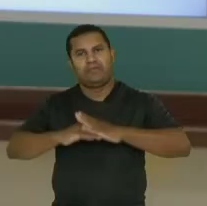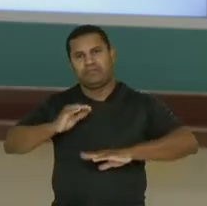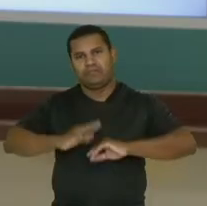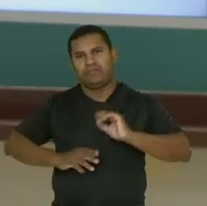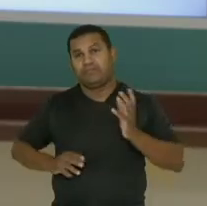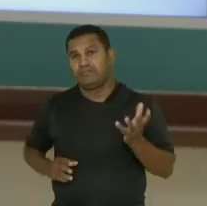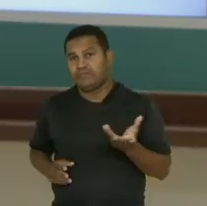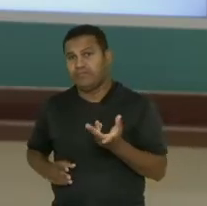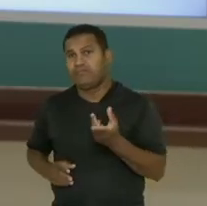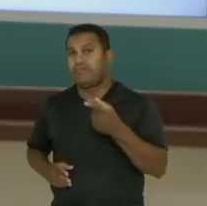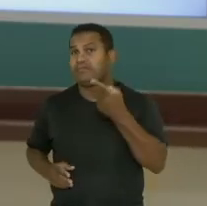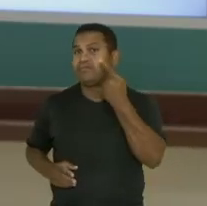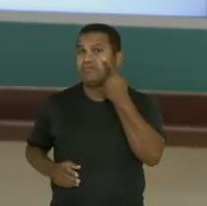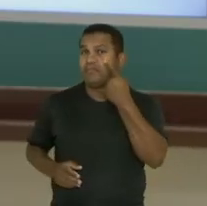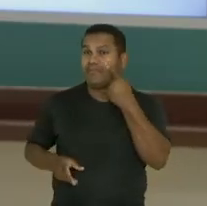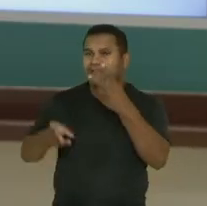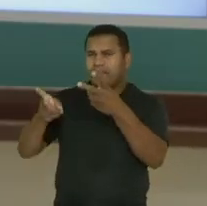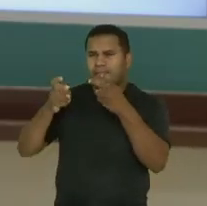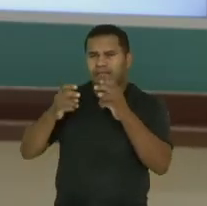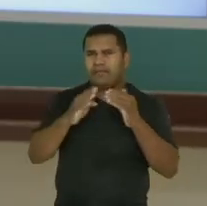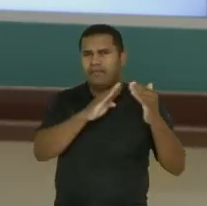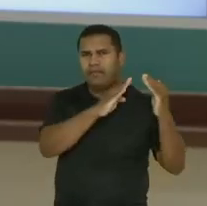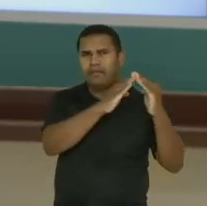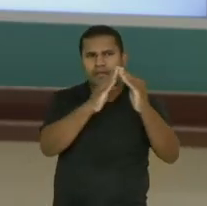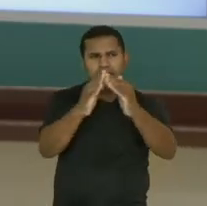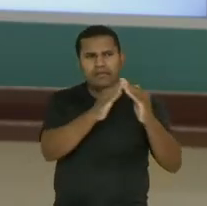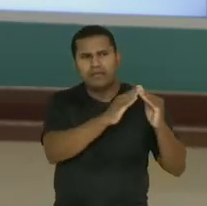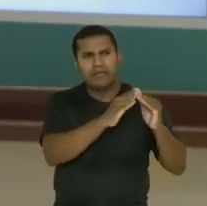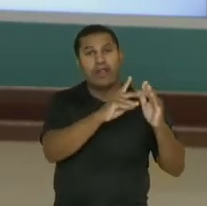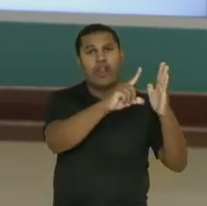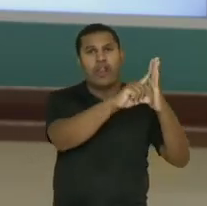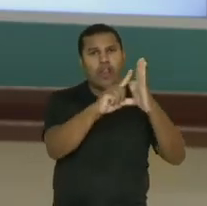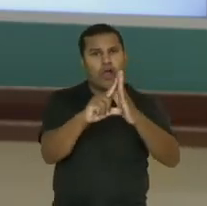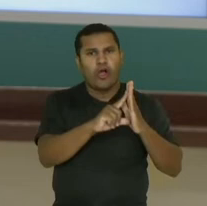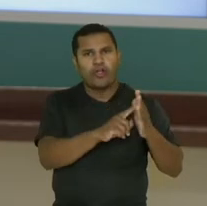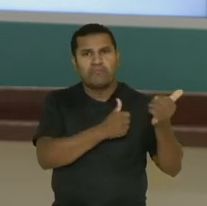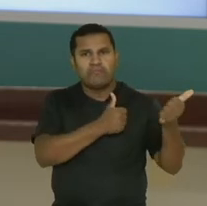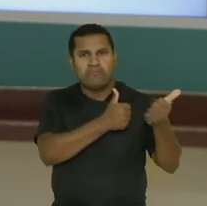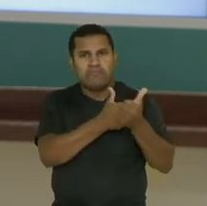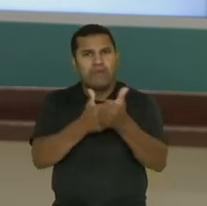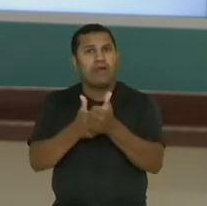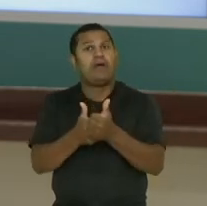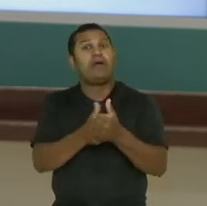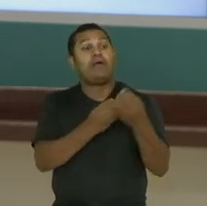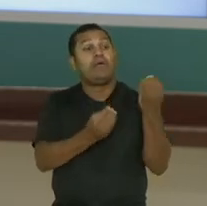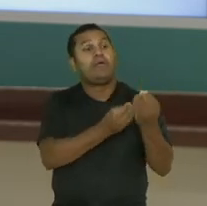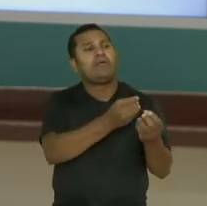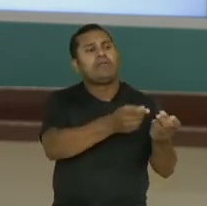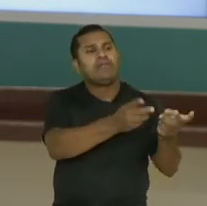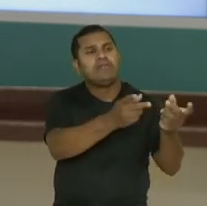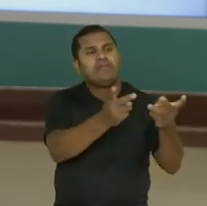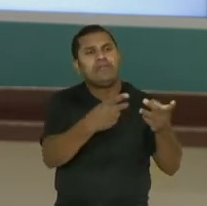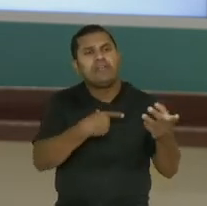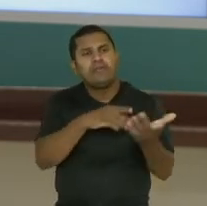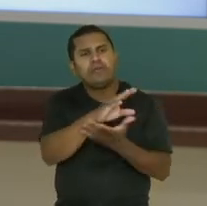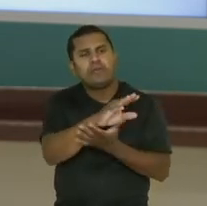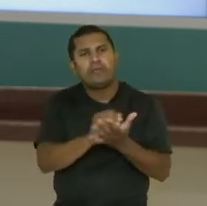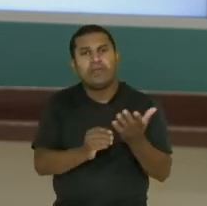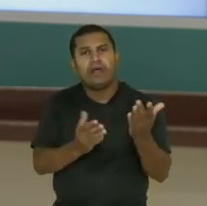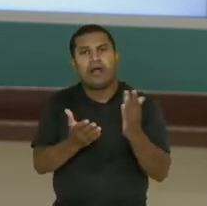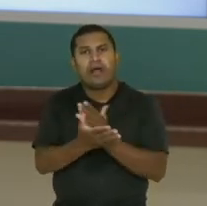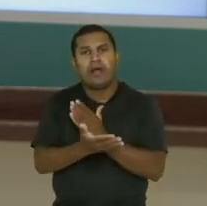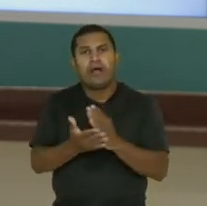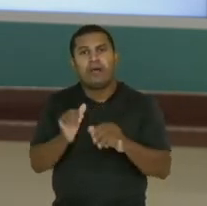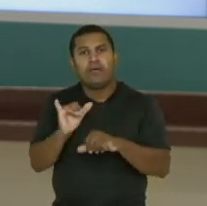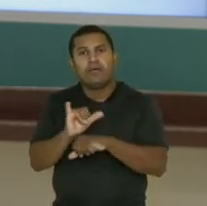estratégias dos concorrentes e daí você vai estar analisando os pontos fortes e fracos, ok? Para ver o que você deseja mudar